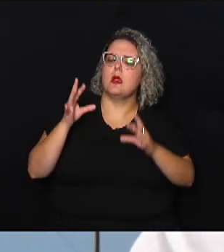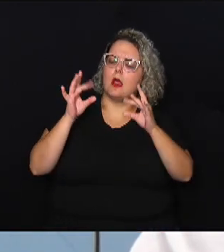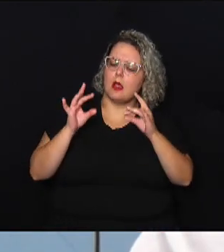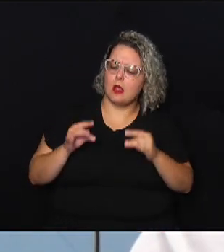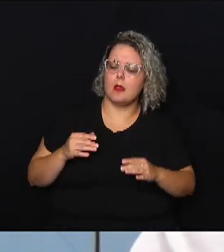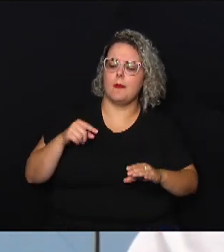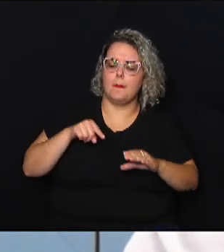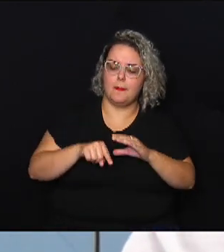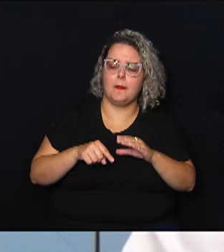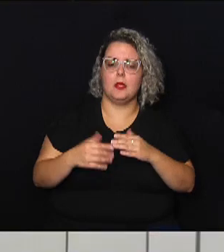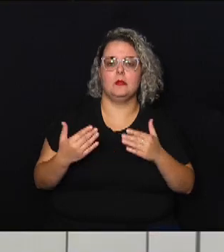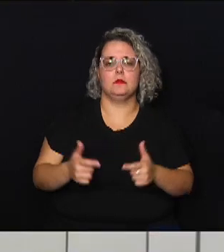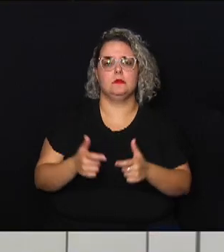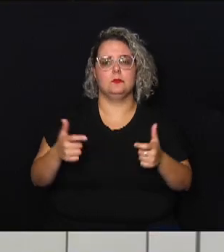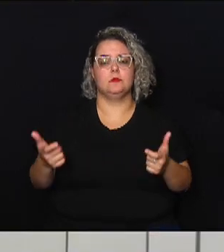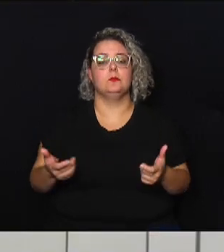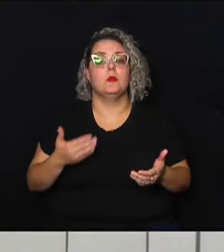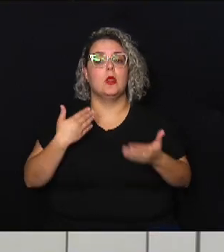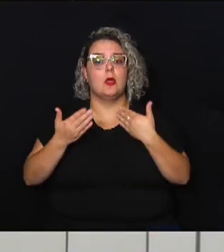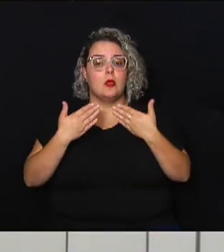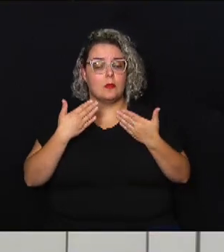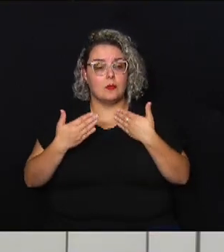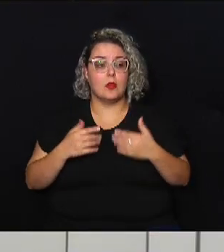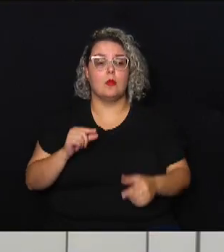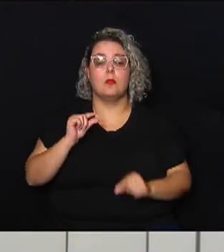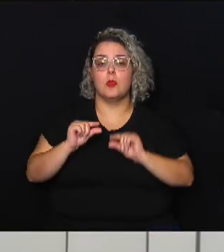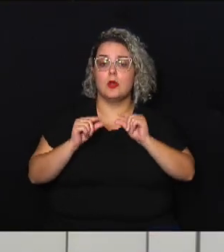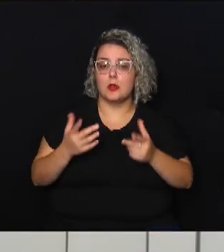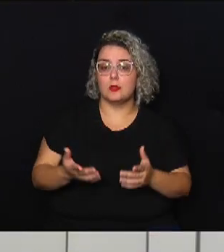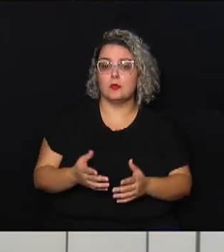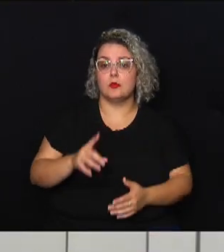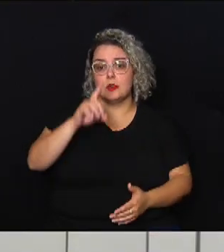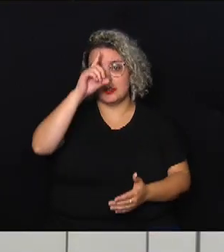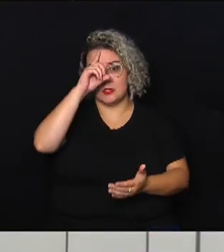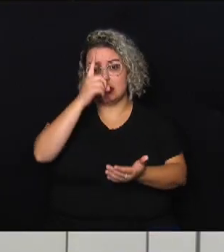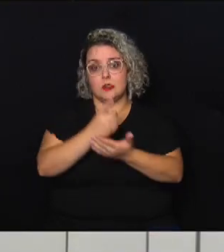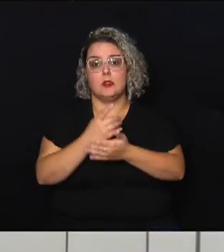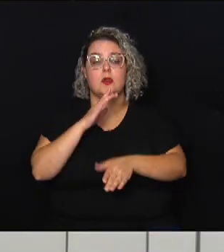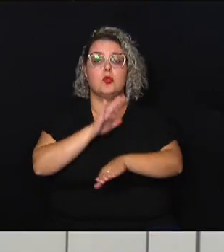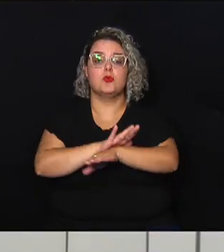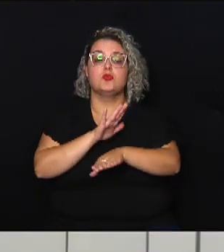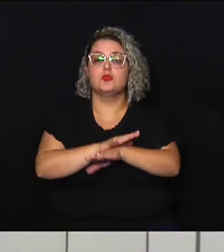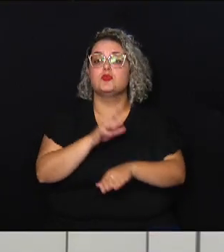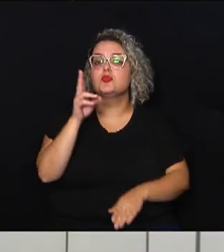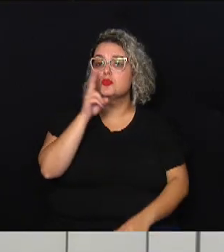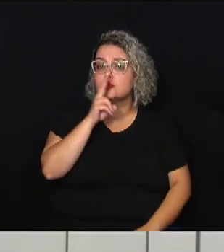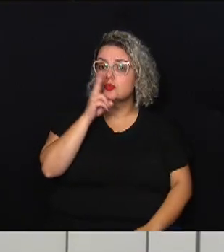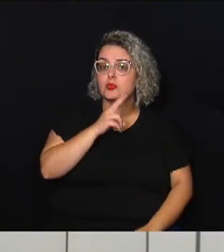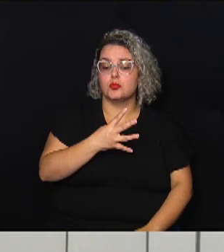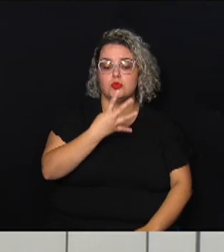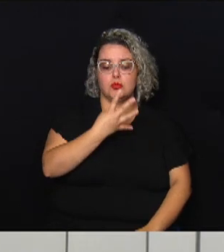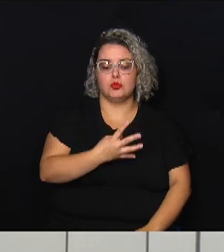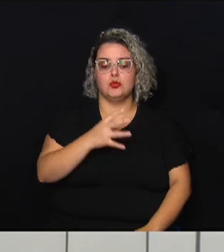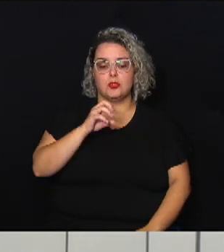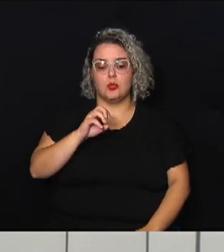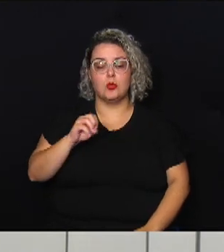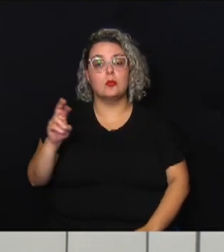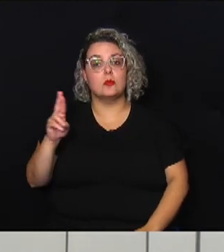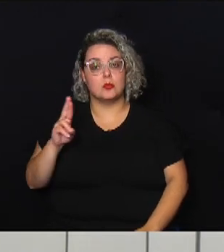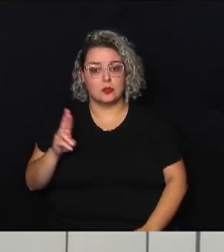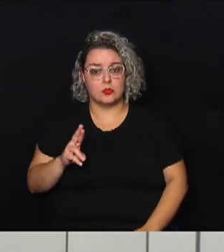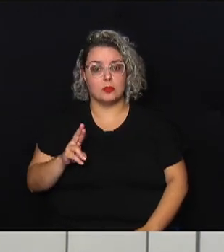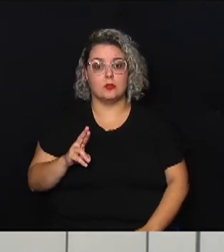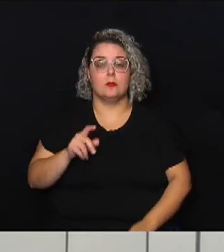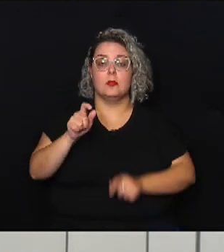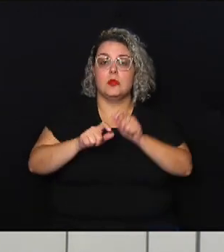campo para a gente vai falar um pouquinho inclusive olha foi definido um auxílio emergencial de 400 reais para os